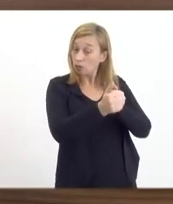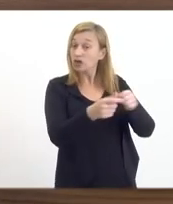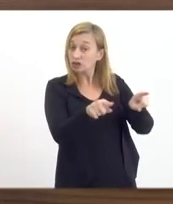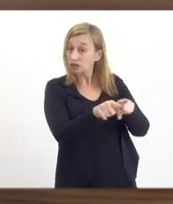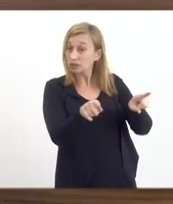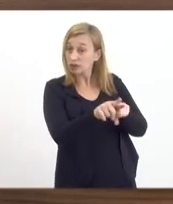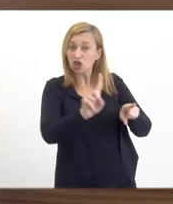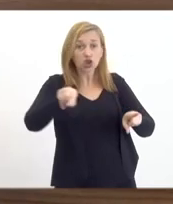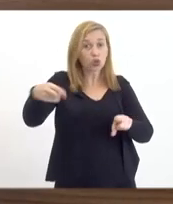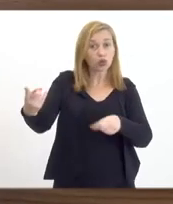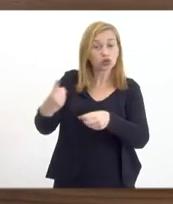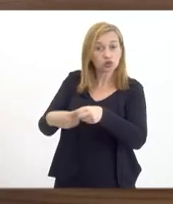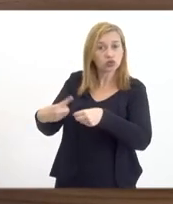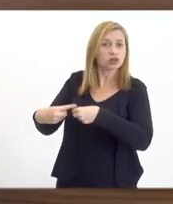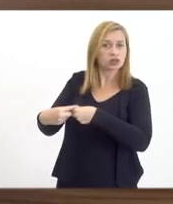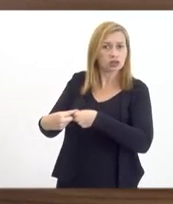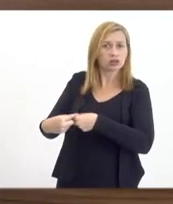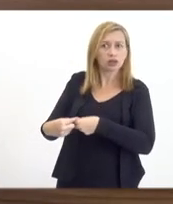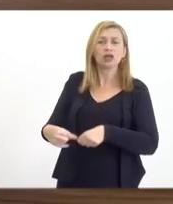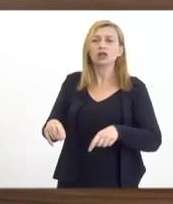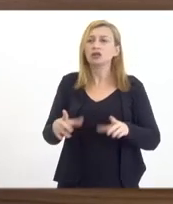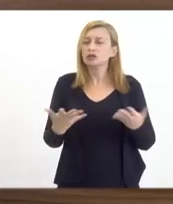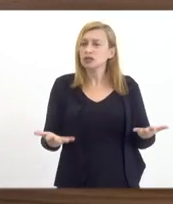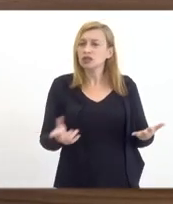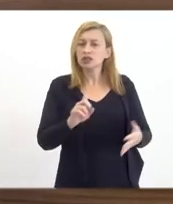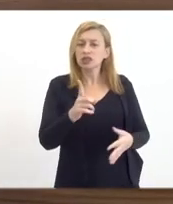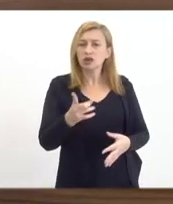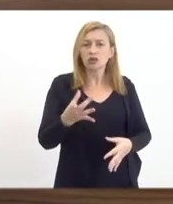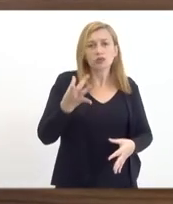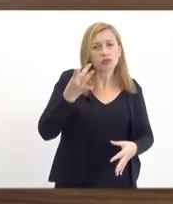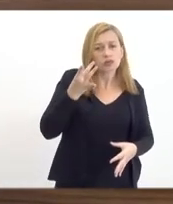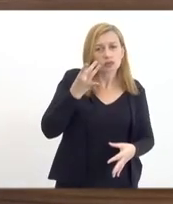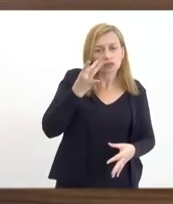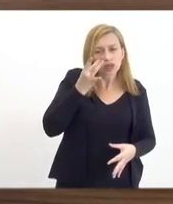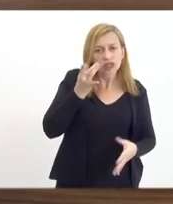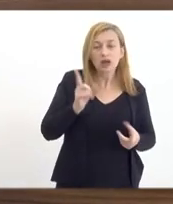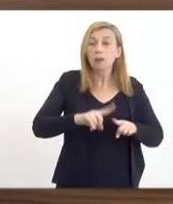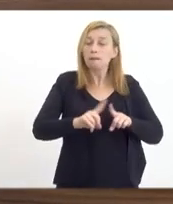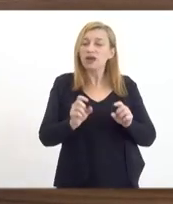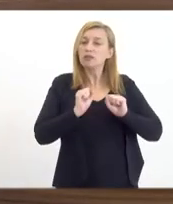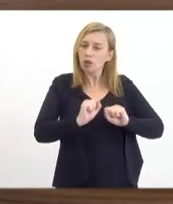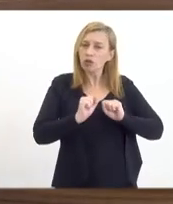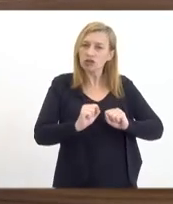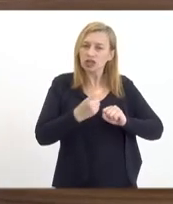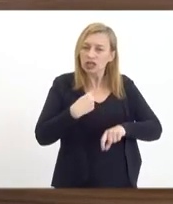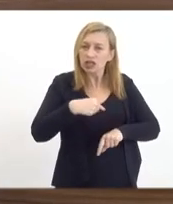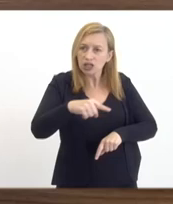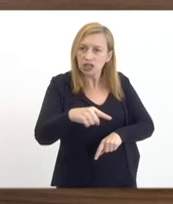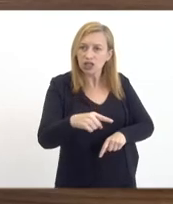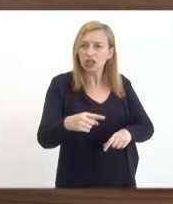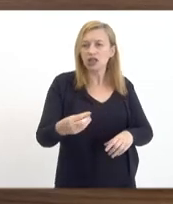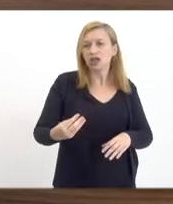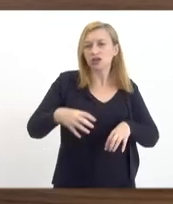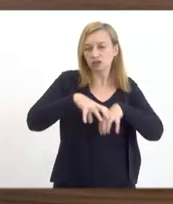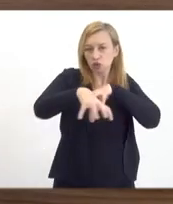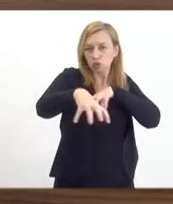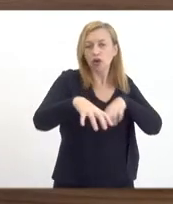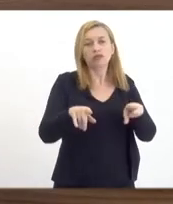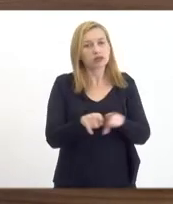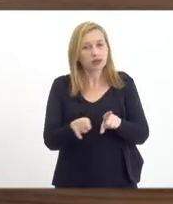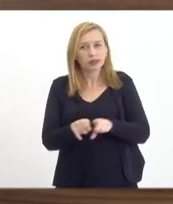em outros municípios e ainda de forma não presencial que possam participar de forma ainda virtual.